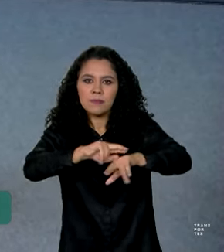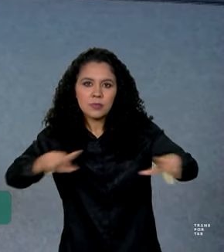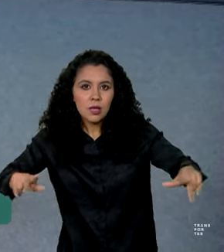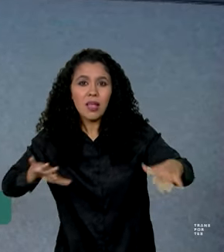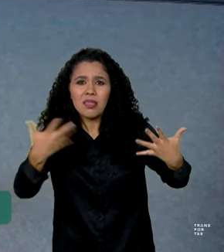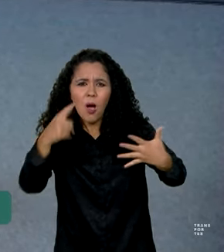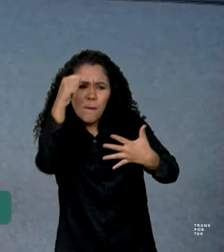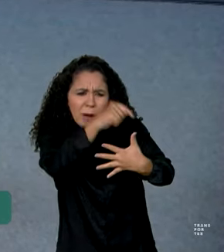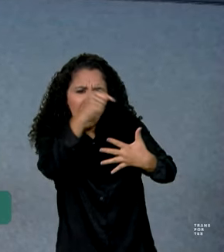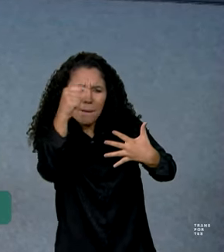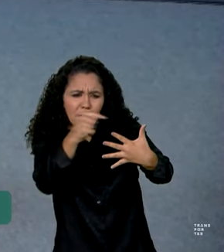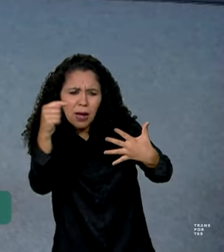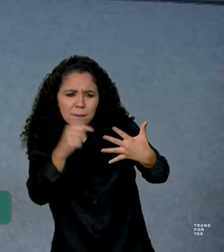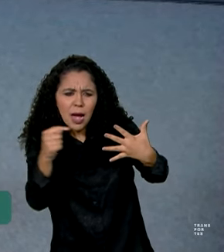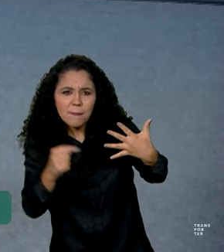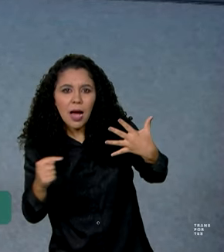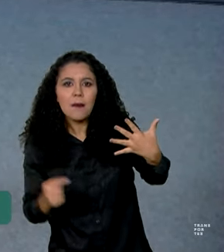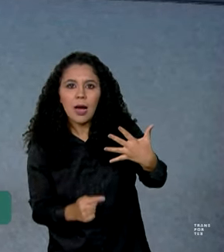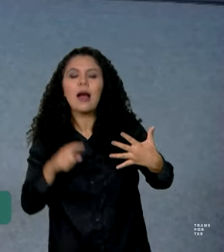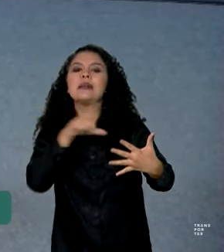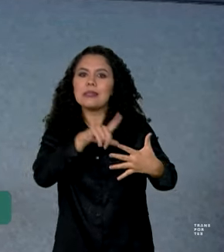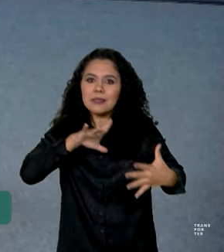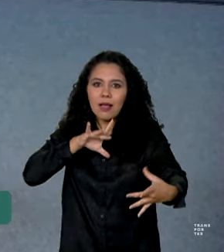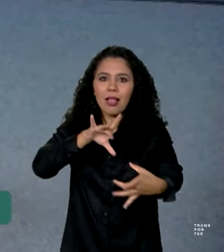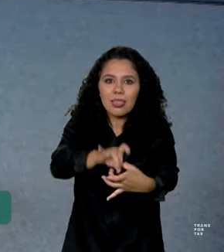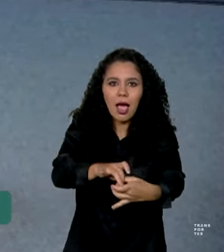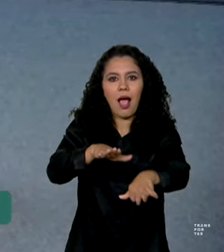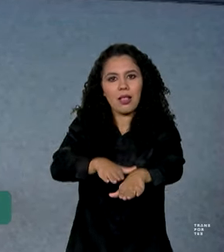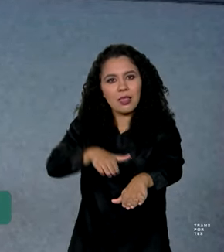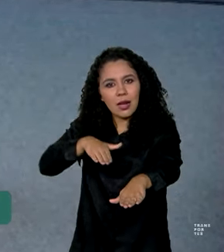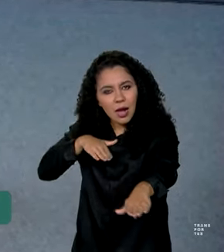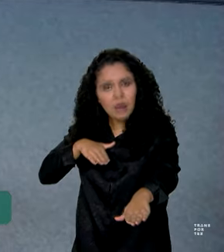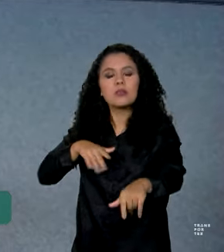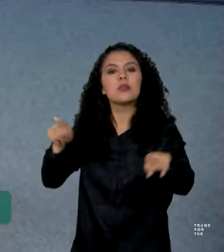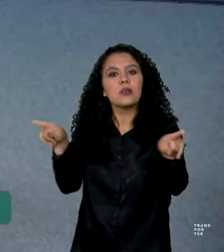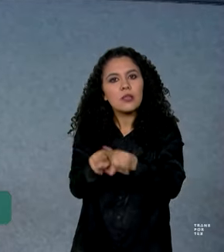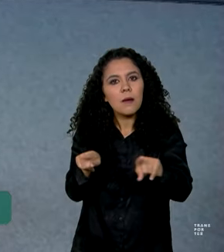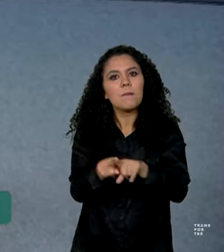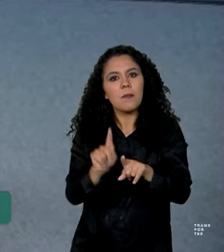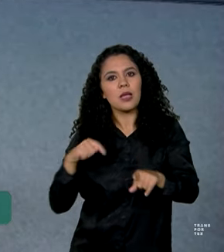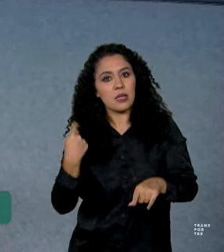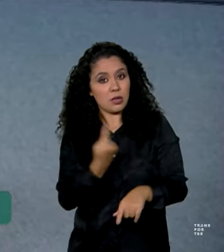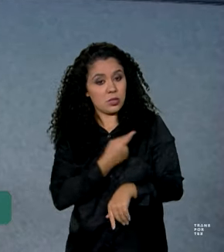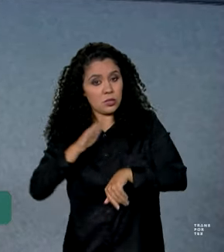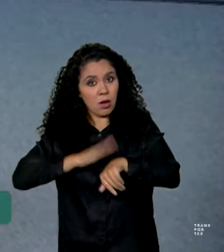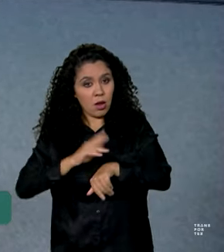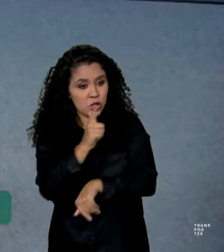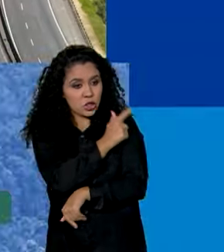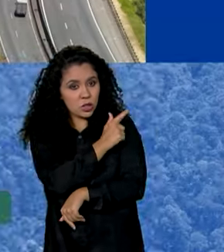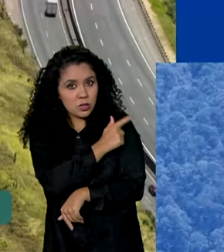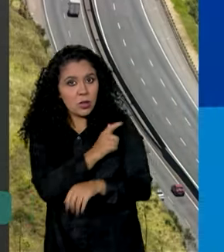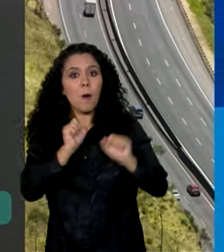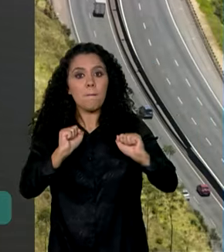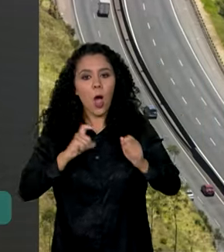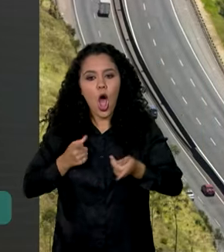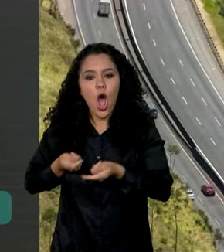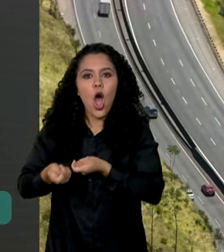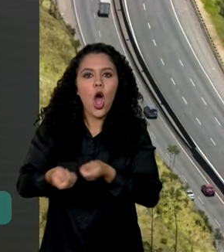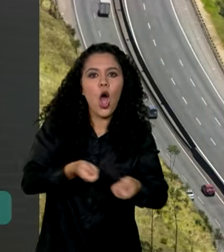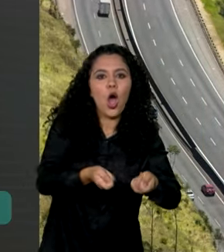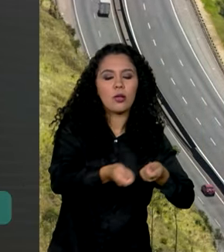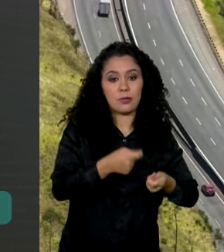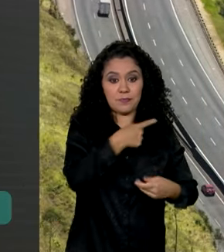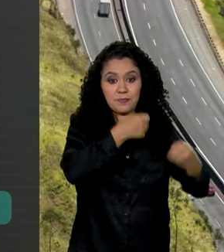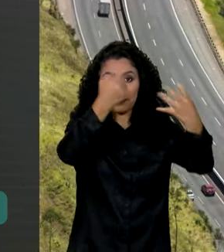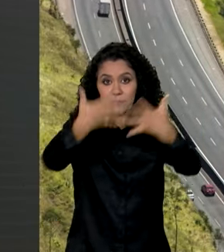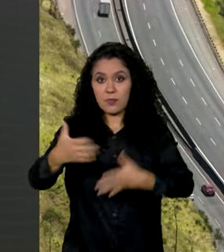tudo isso interfere no trânsito, dentro daquilo que nós, gestores, podemos ainda controlar. No ano passado,